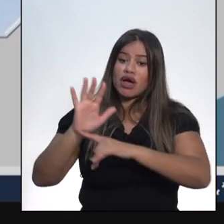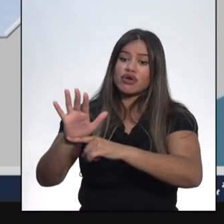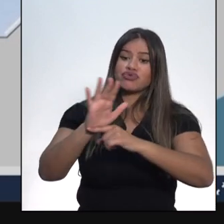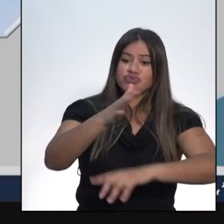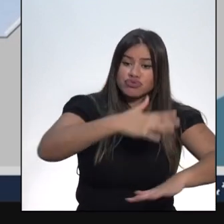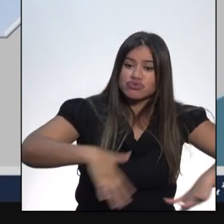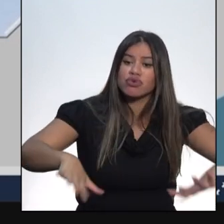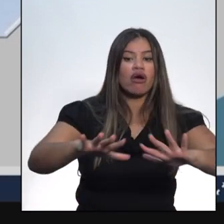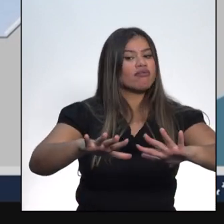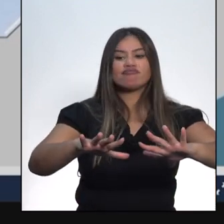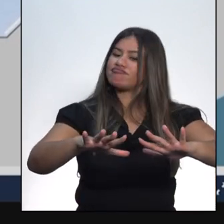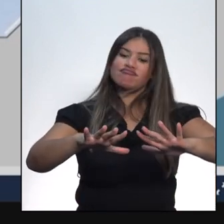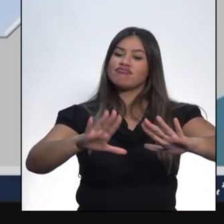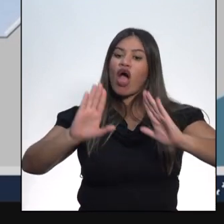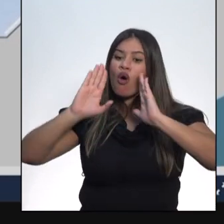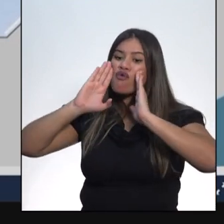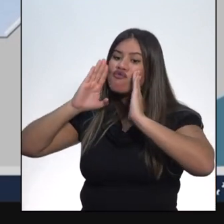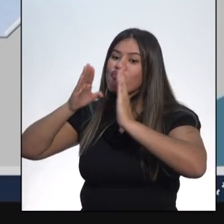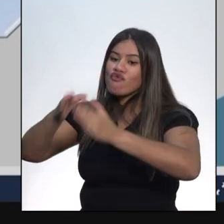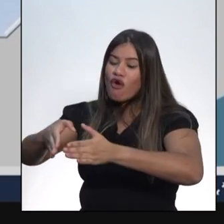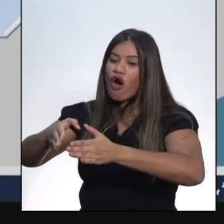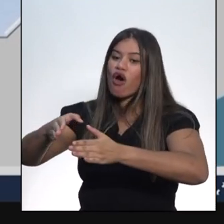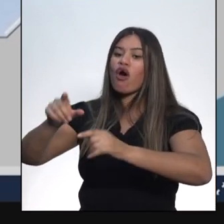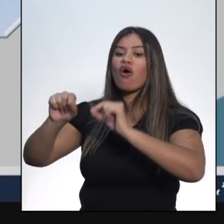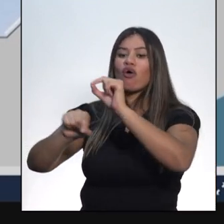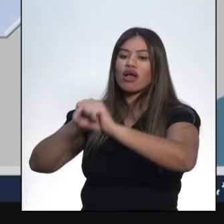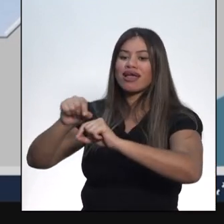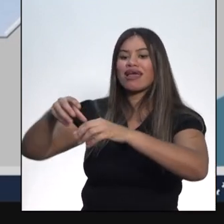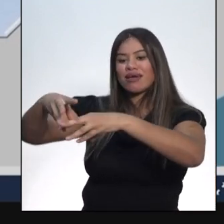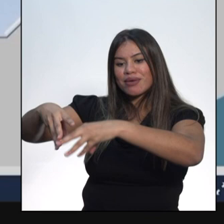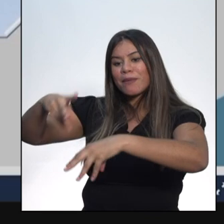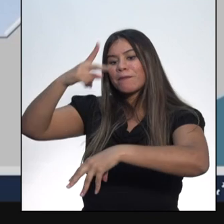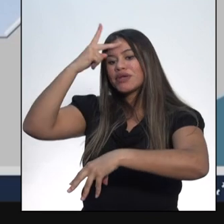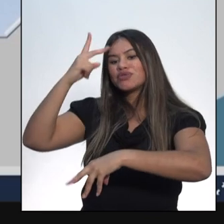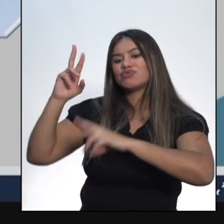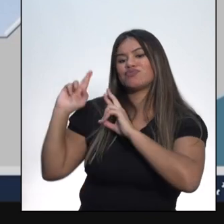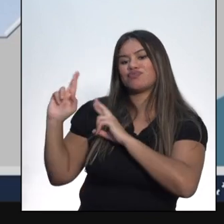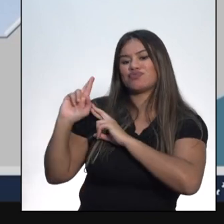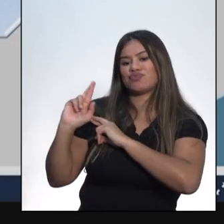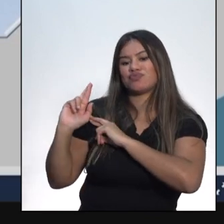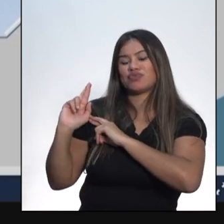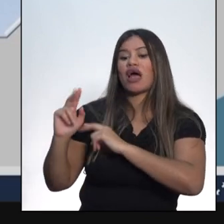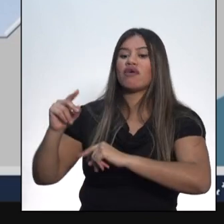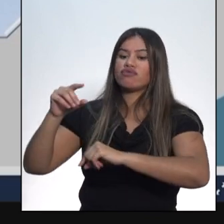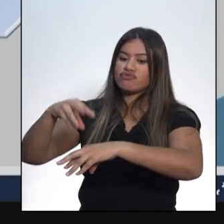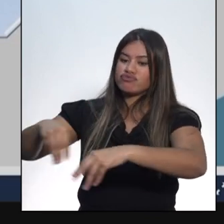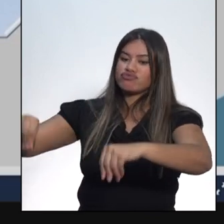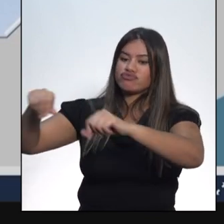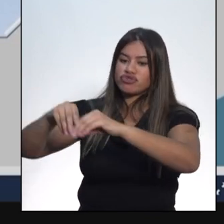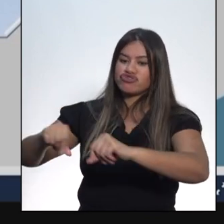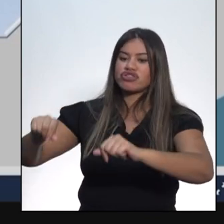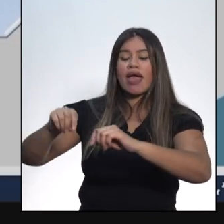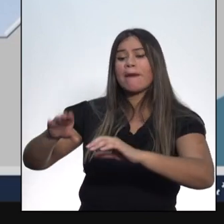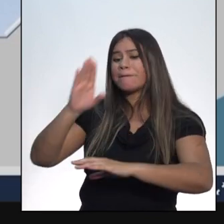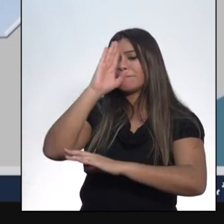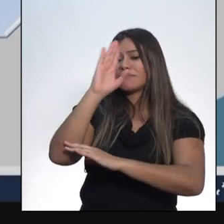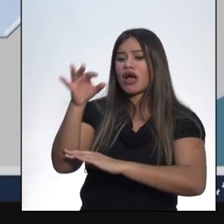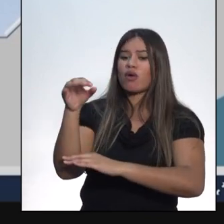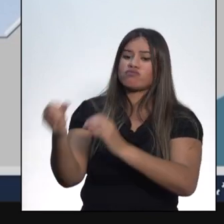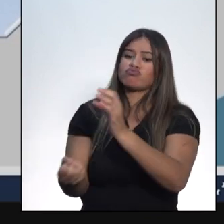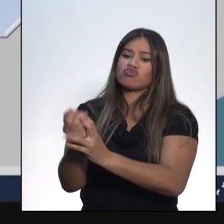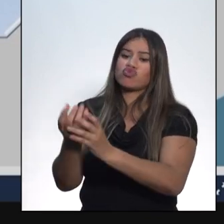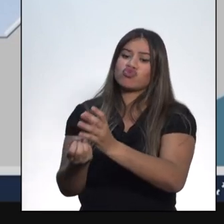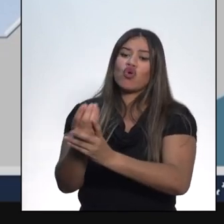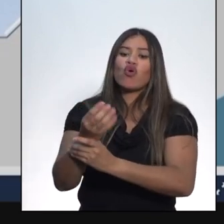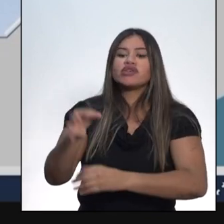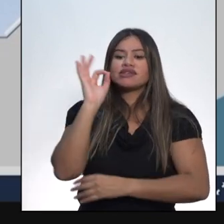acabou cuidando dos interesses particulares dos grandes proprietários de terras, principalmente dos produtores de café. Todos os